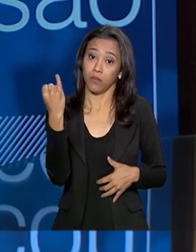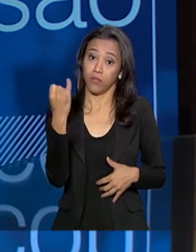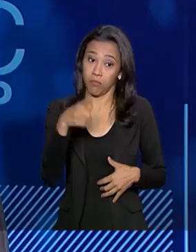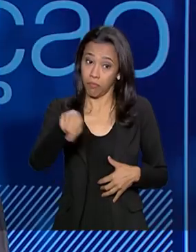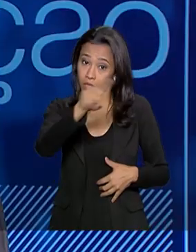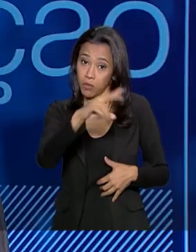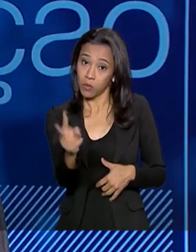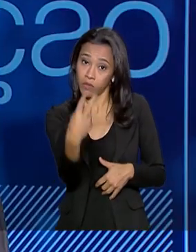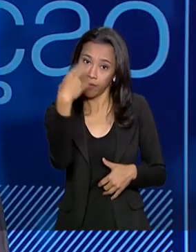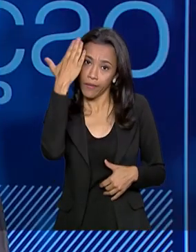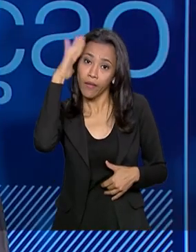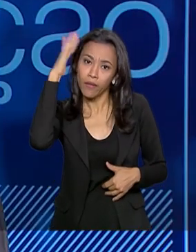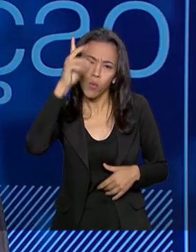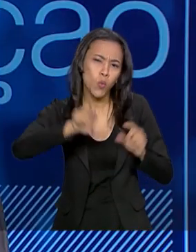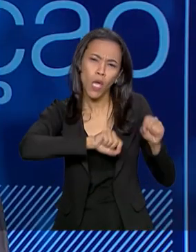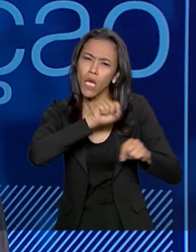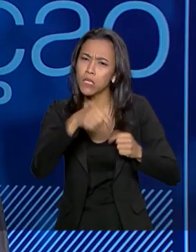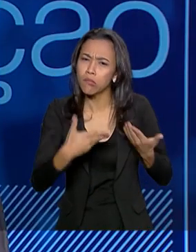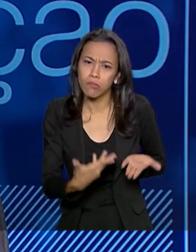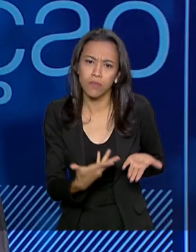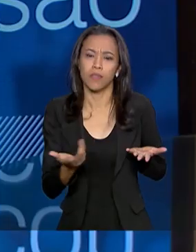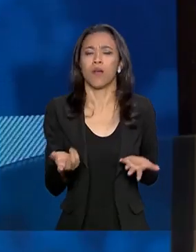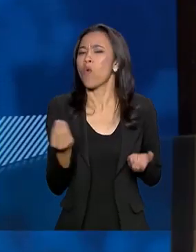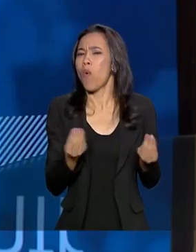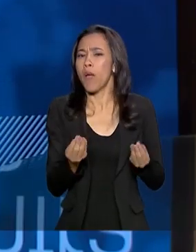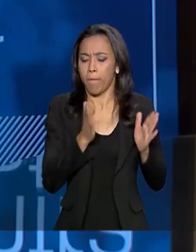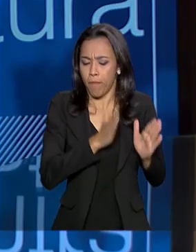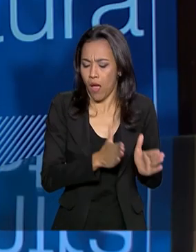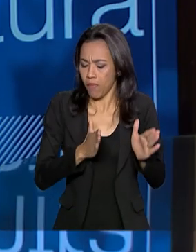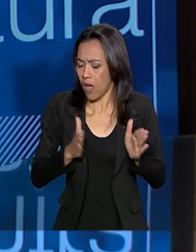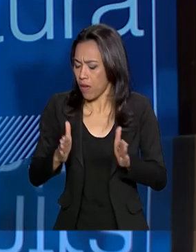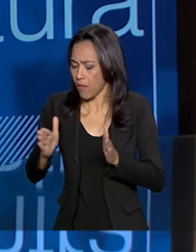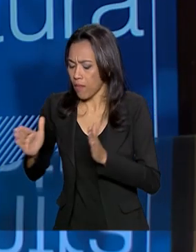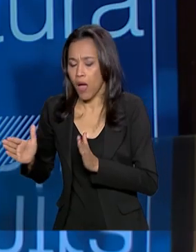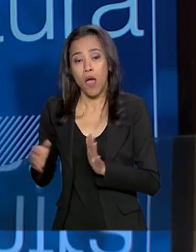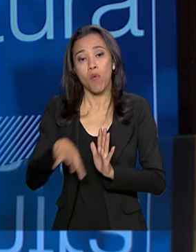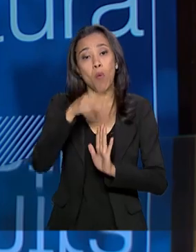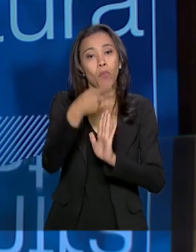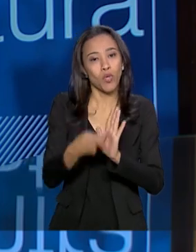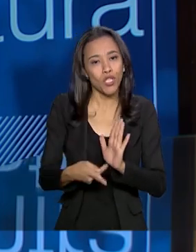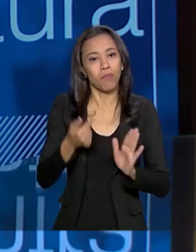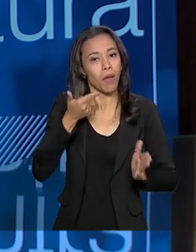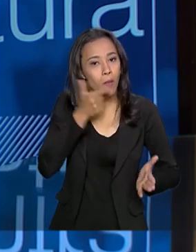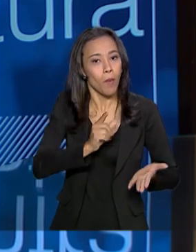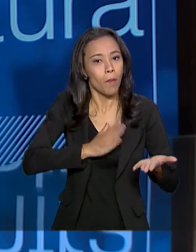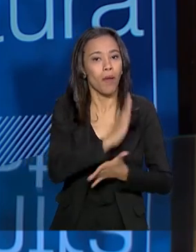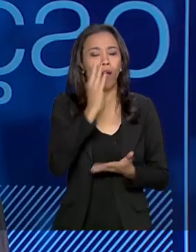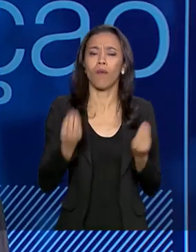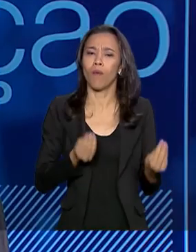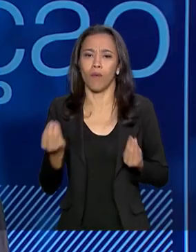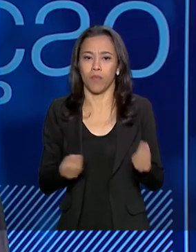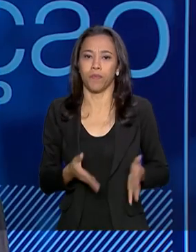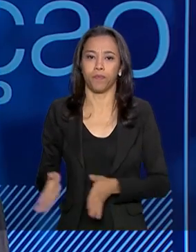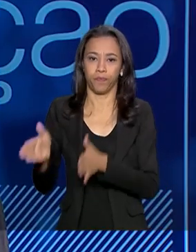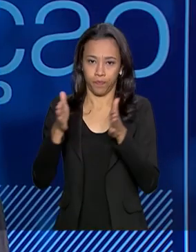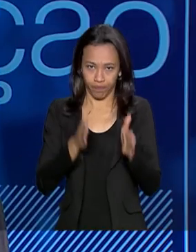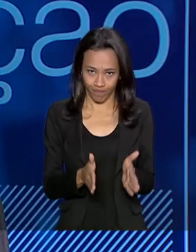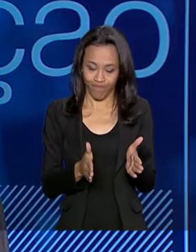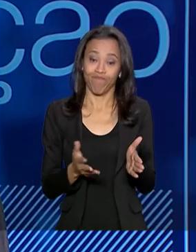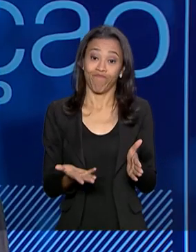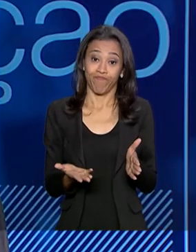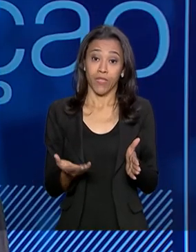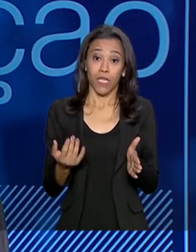telespectador entender como é que é o passo a passo para um projeto ser qualificado no PPI. O Ministério Setorial